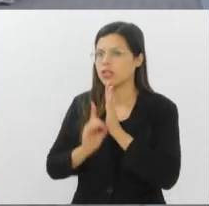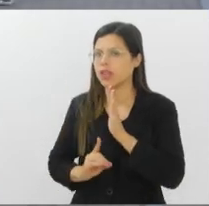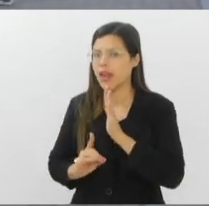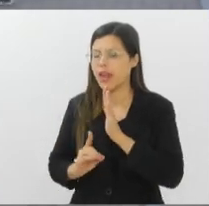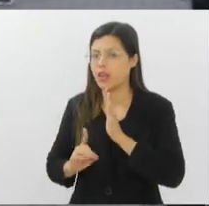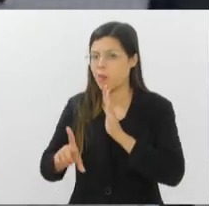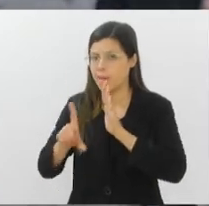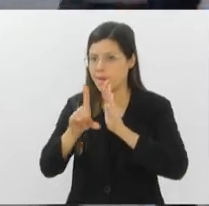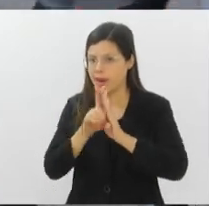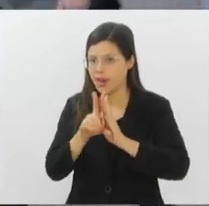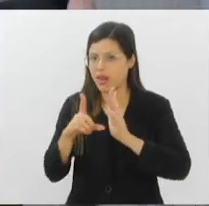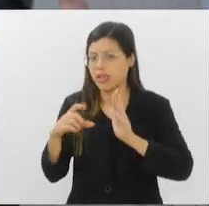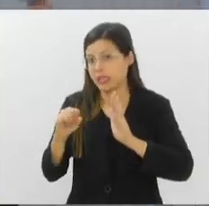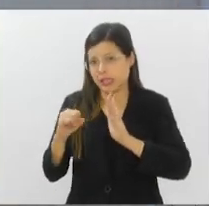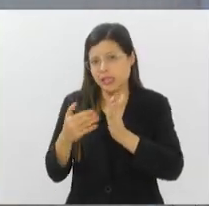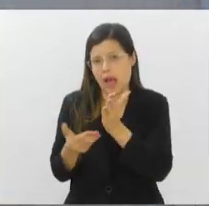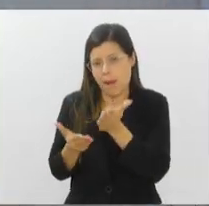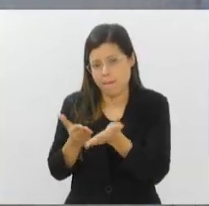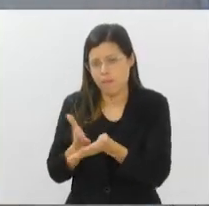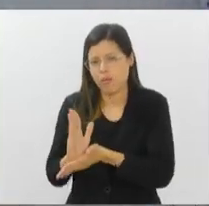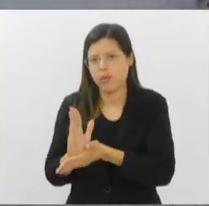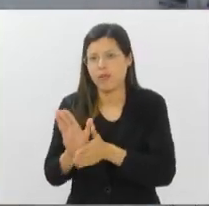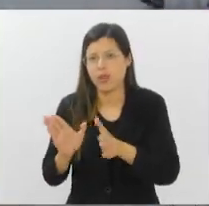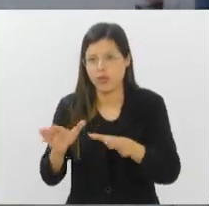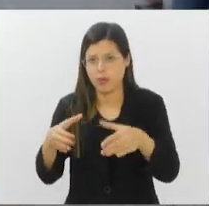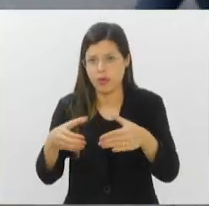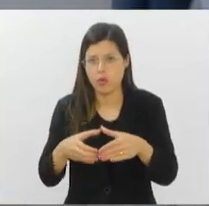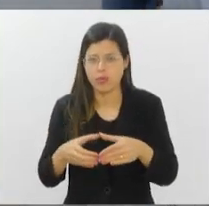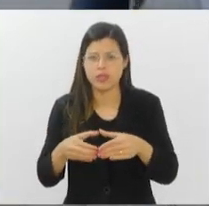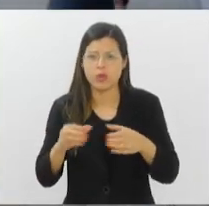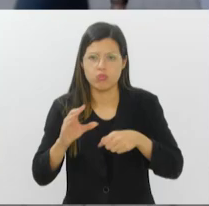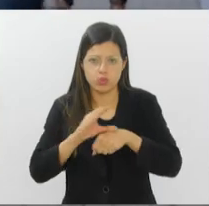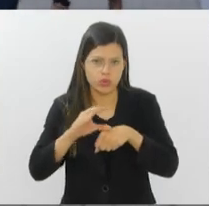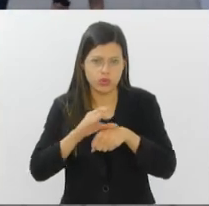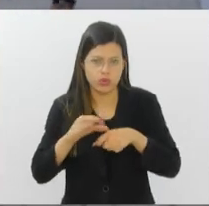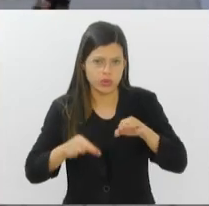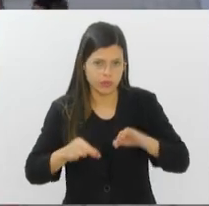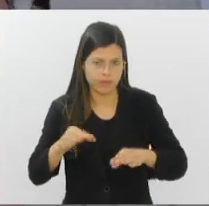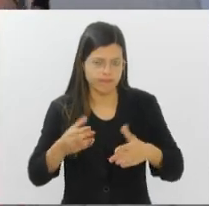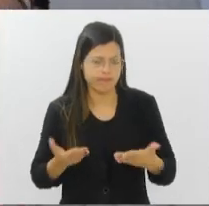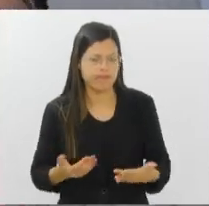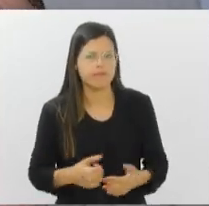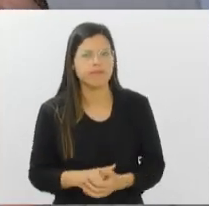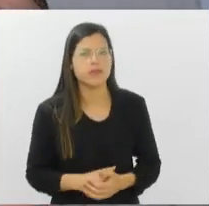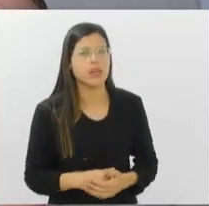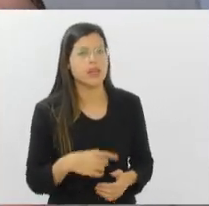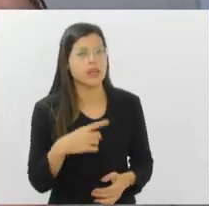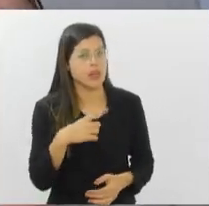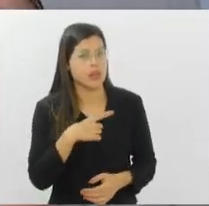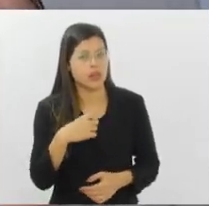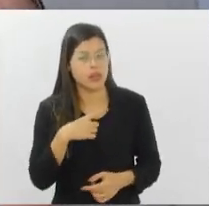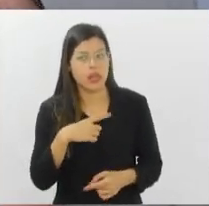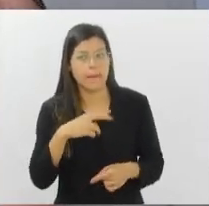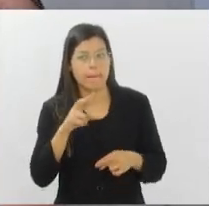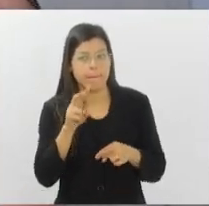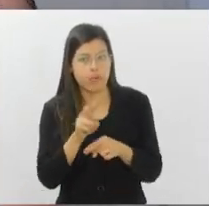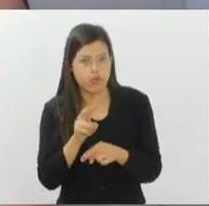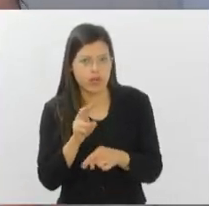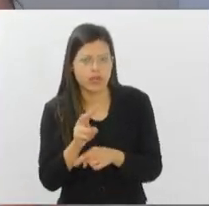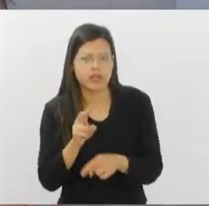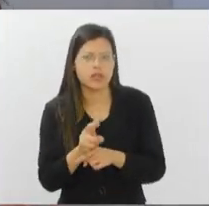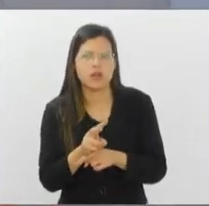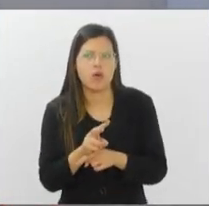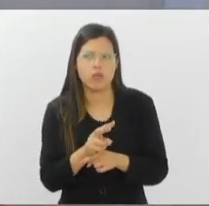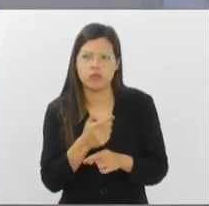ter a partir dessa aprovação, caso seja aprovado pela Comissão de Constituição e Justiça? Bom, ele vai ter a proteção contra a dispensa